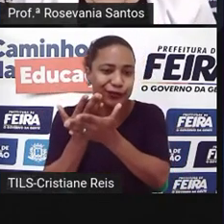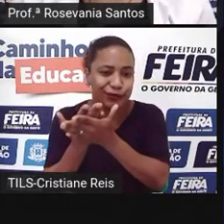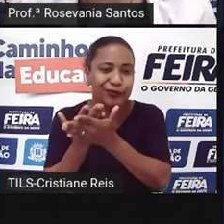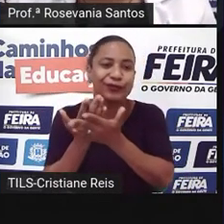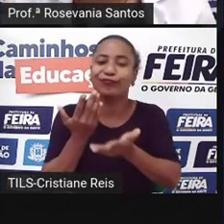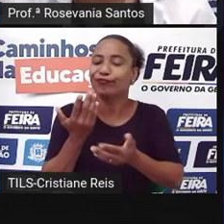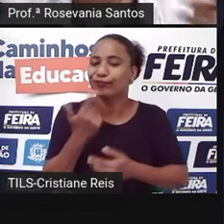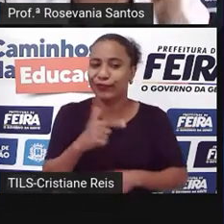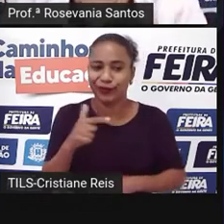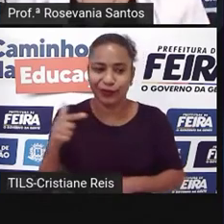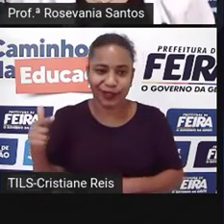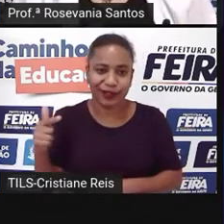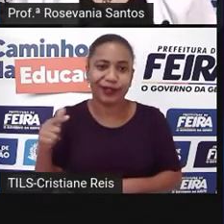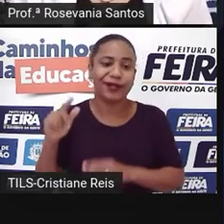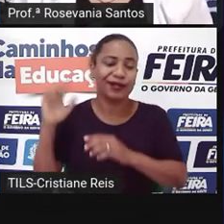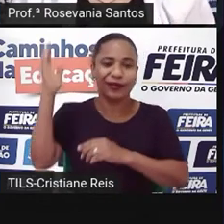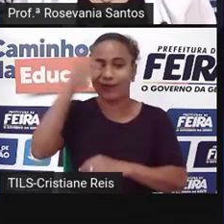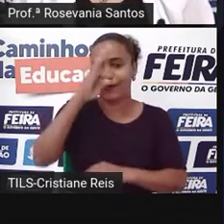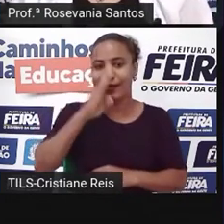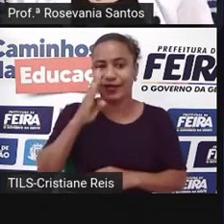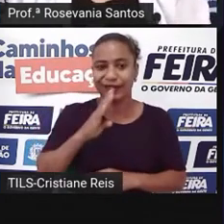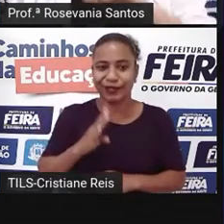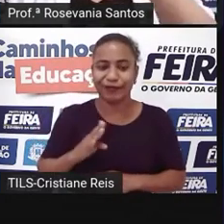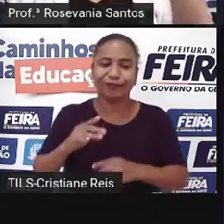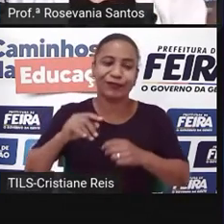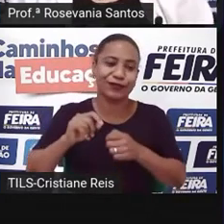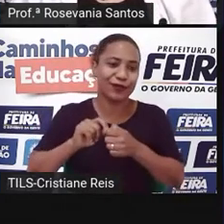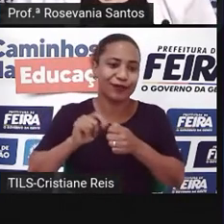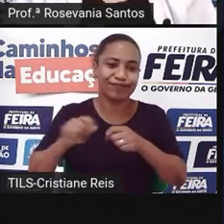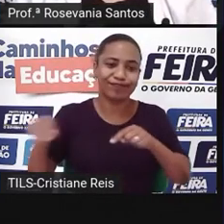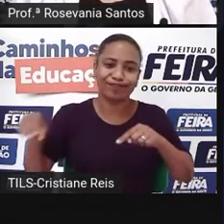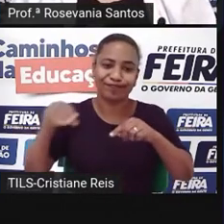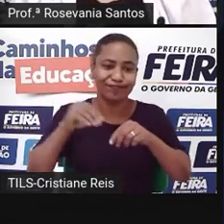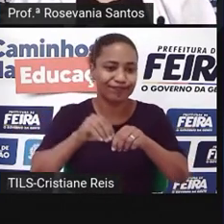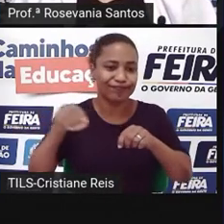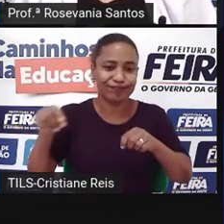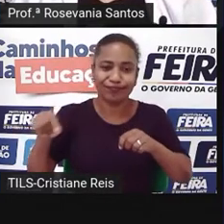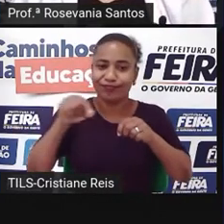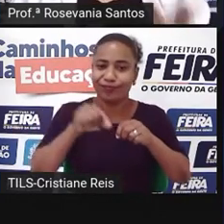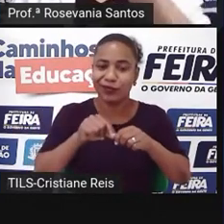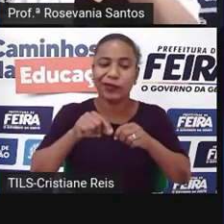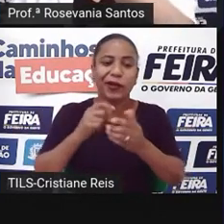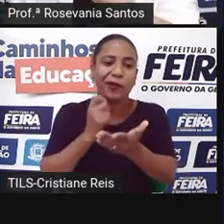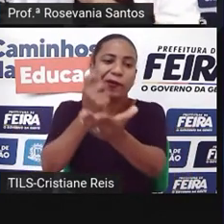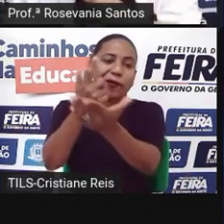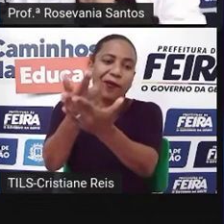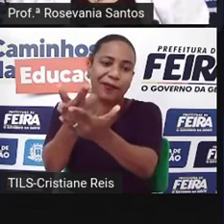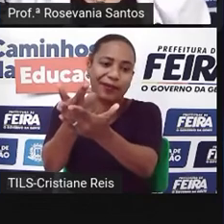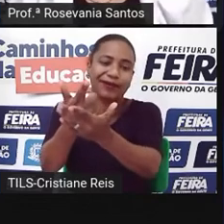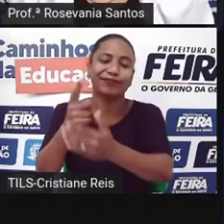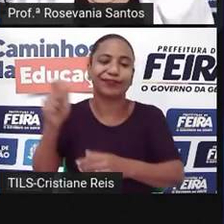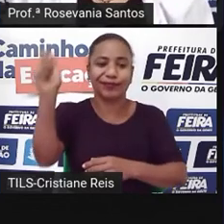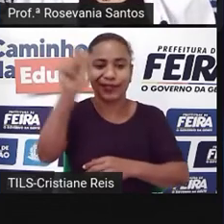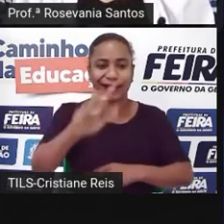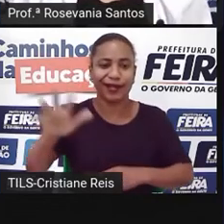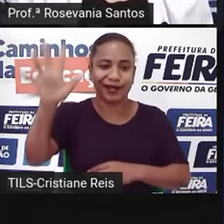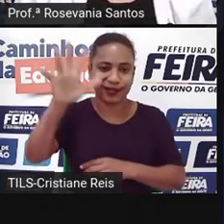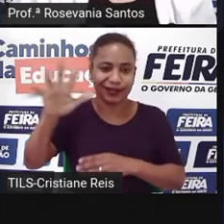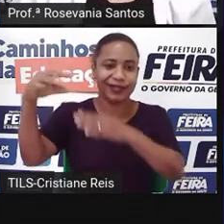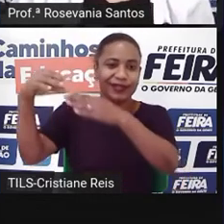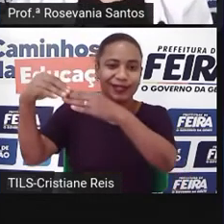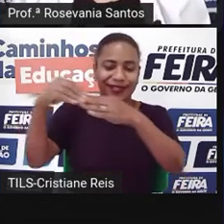continua montando coisas, a gente não tá criando elas, né, totalmente diferente dos tigres asiáticos que foram ávidos,